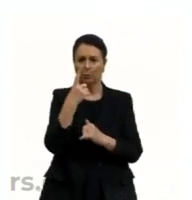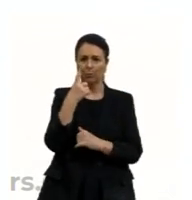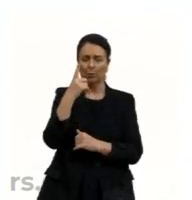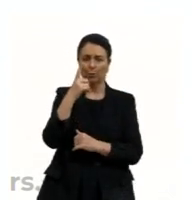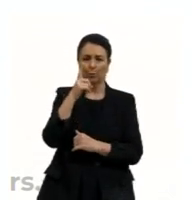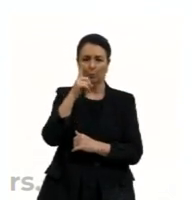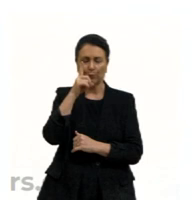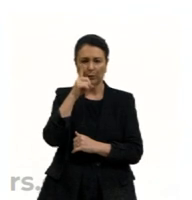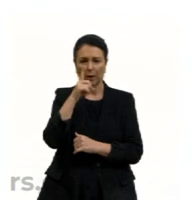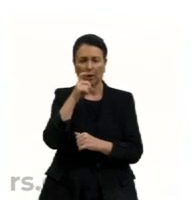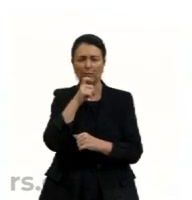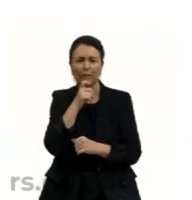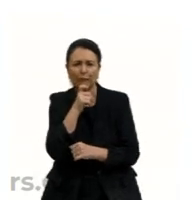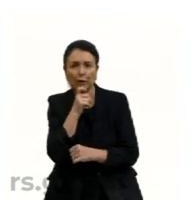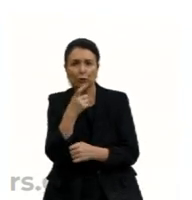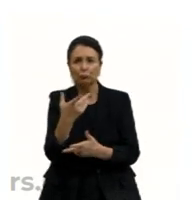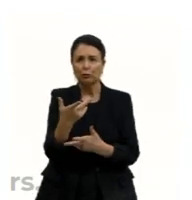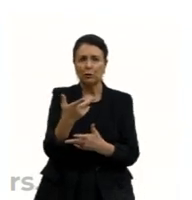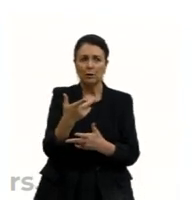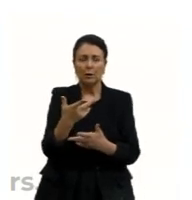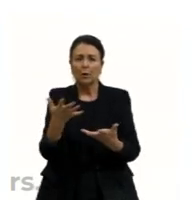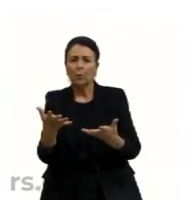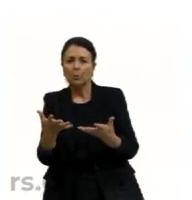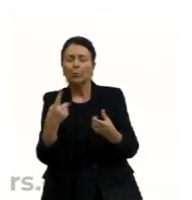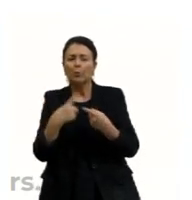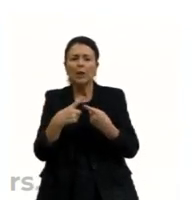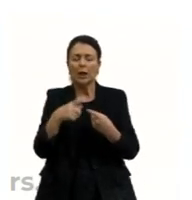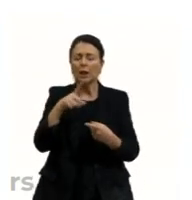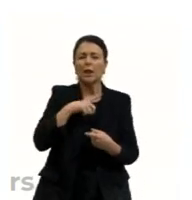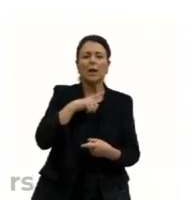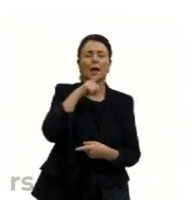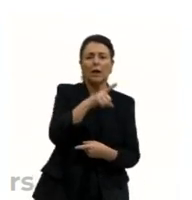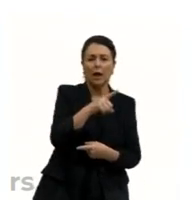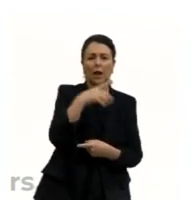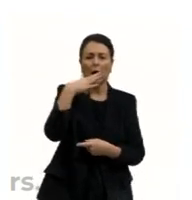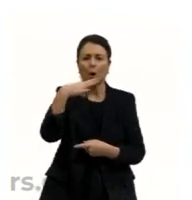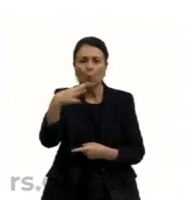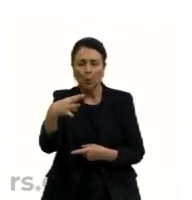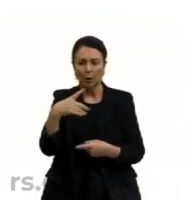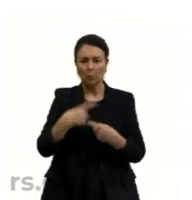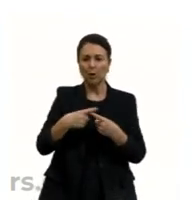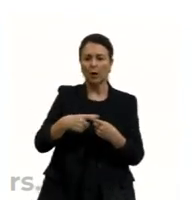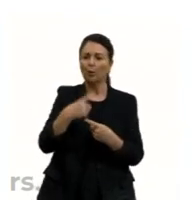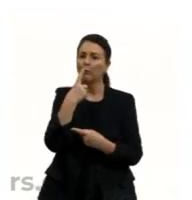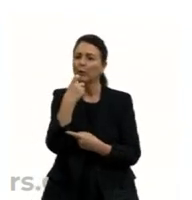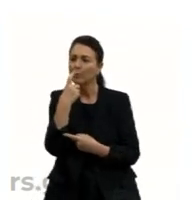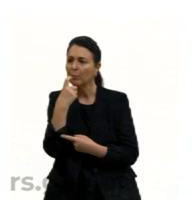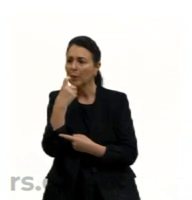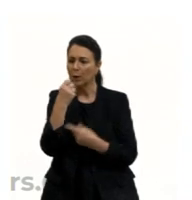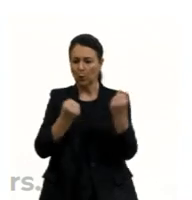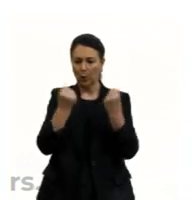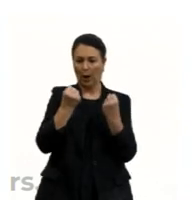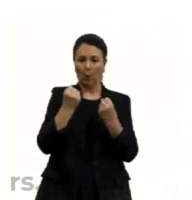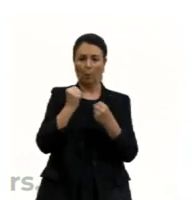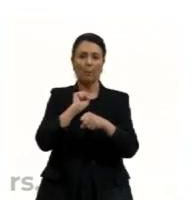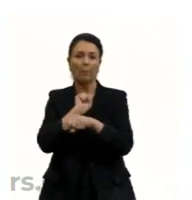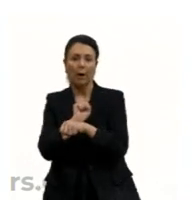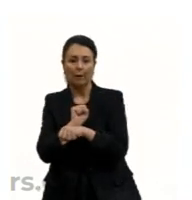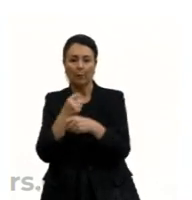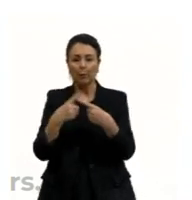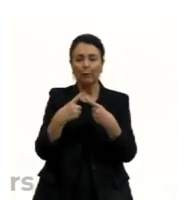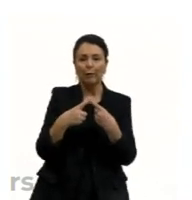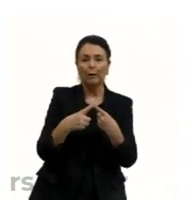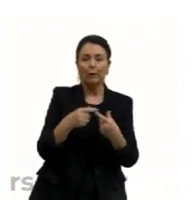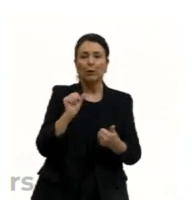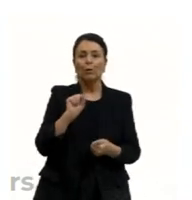dificilmente o sinal está vermelho e o cara para ali e fica, por que o vermelho é para parar? Por que o verde pode seguir em frente?